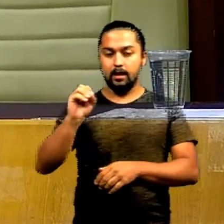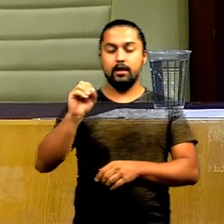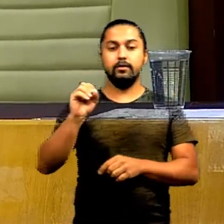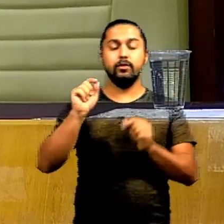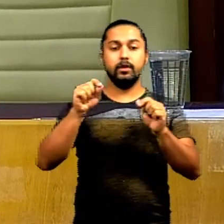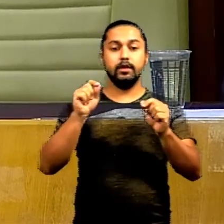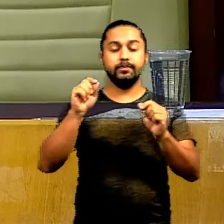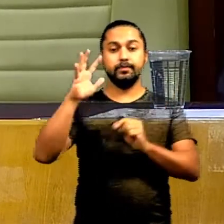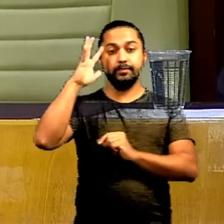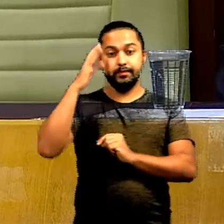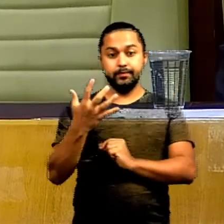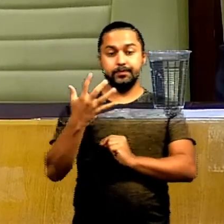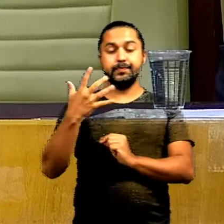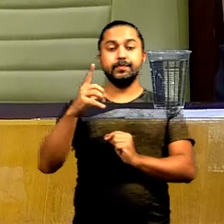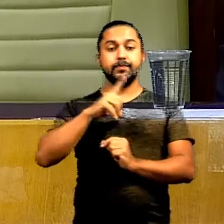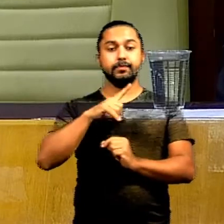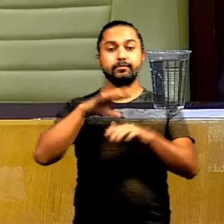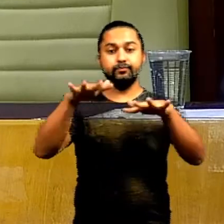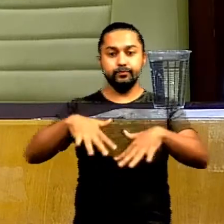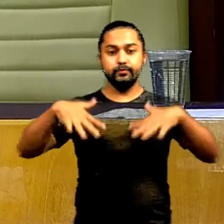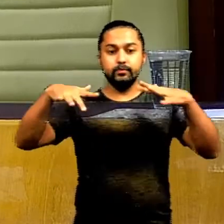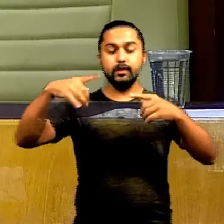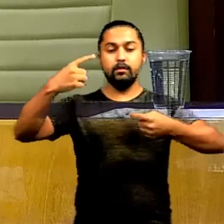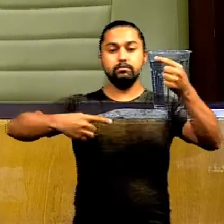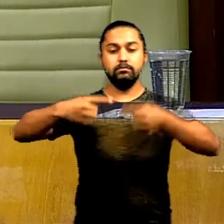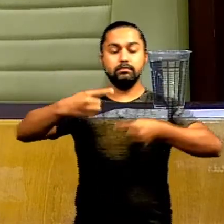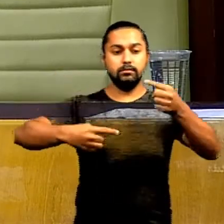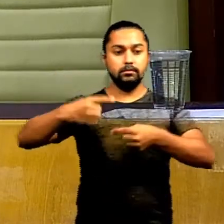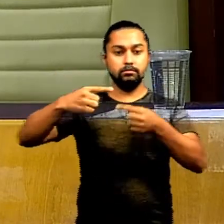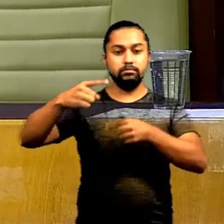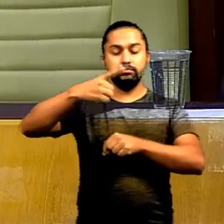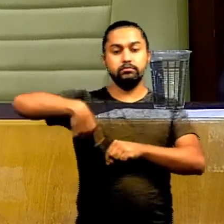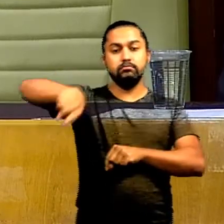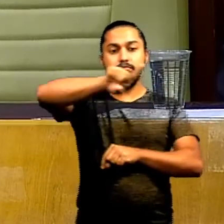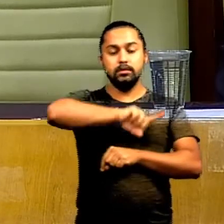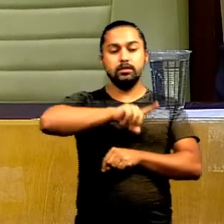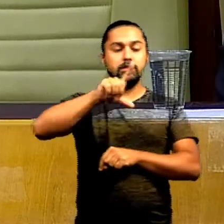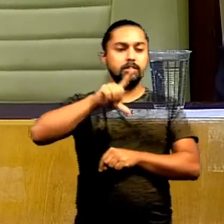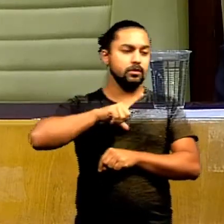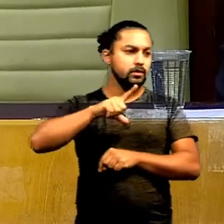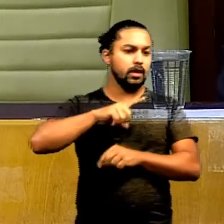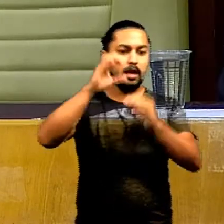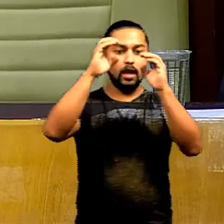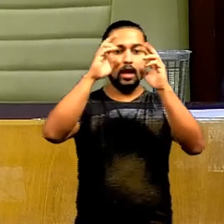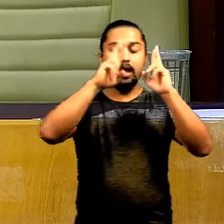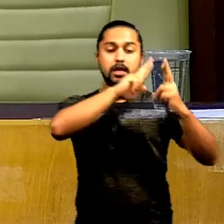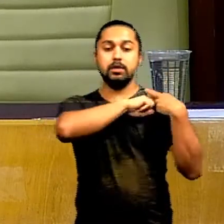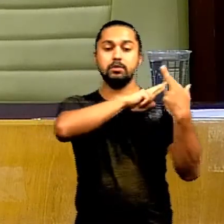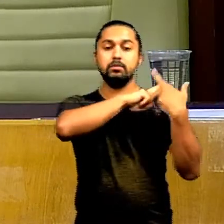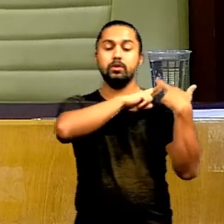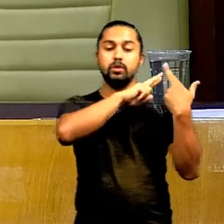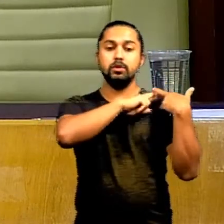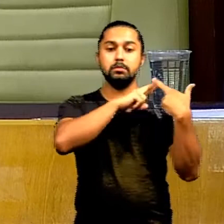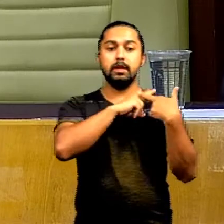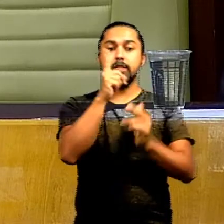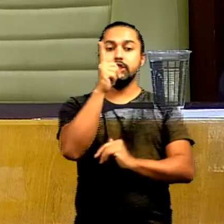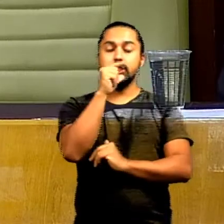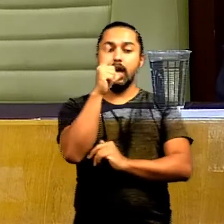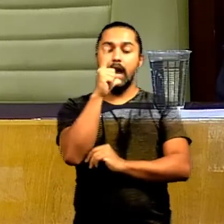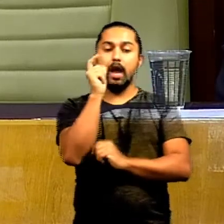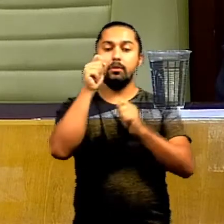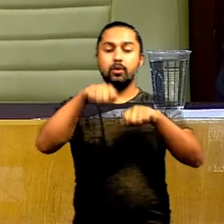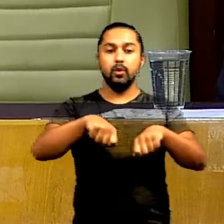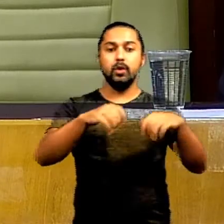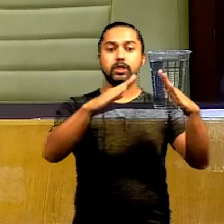CARA para a realização de audiência pública, para debater com as autoridades quanto a responsabilidade pela ligação e fornecimento de água